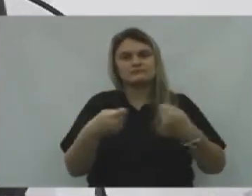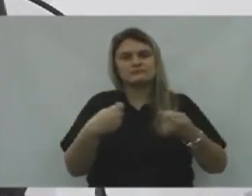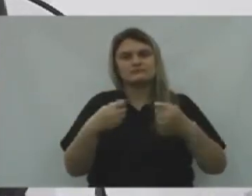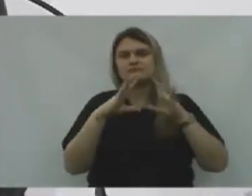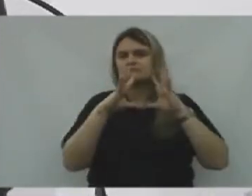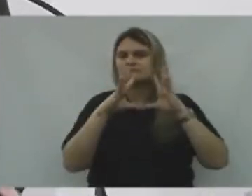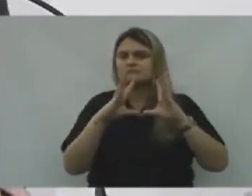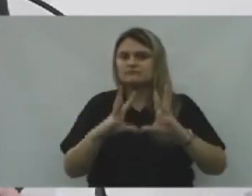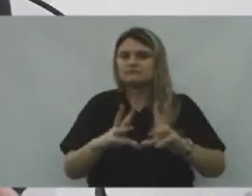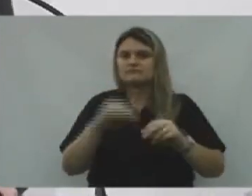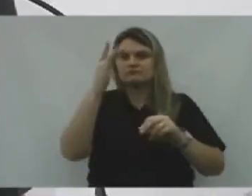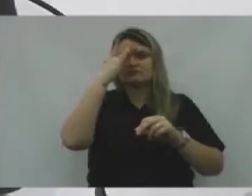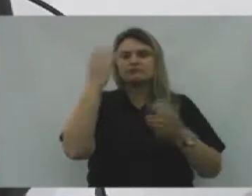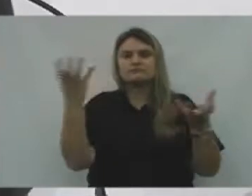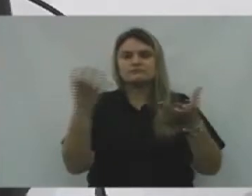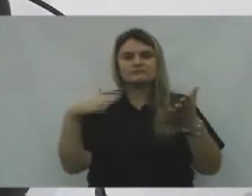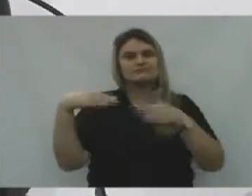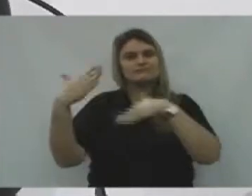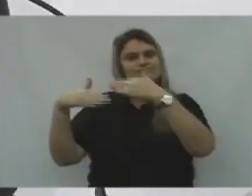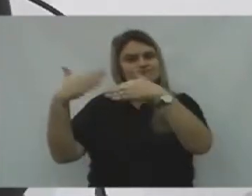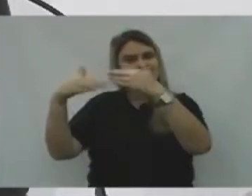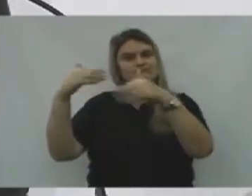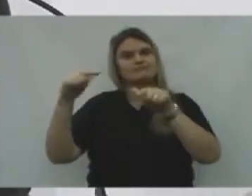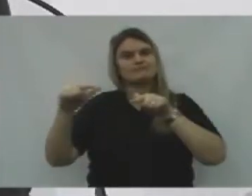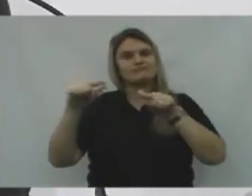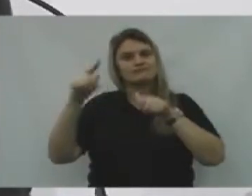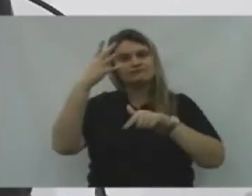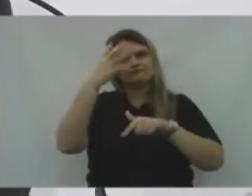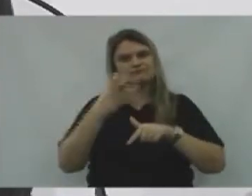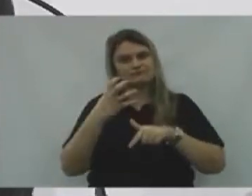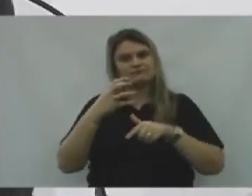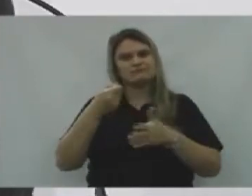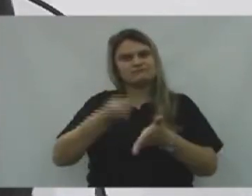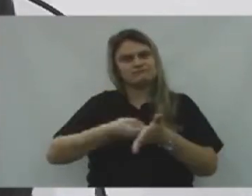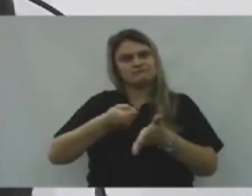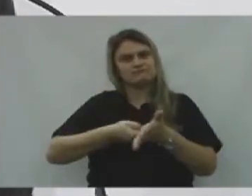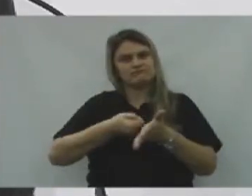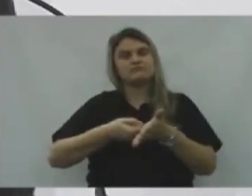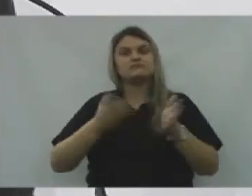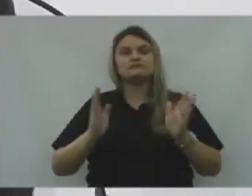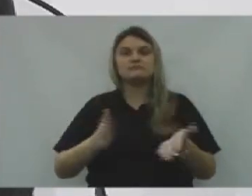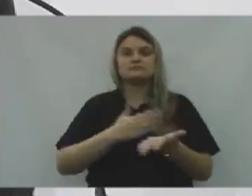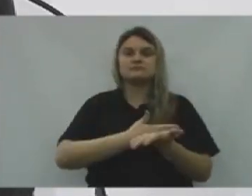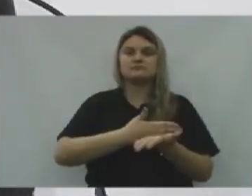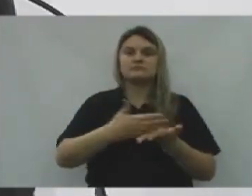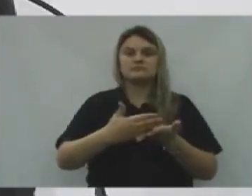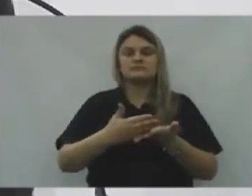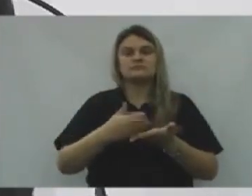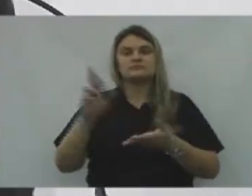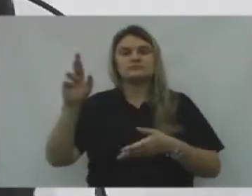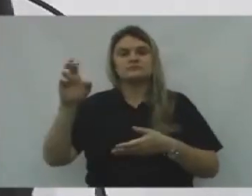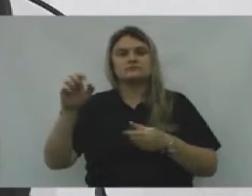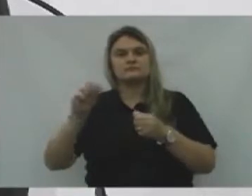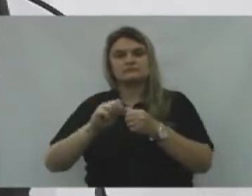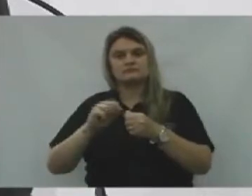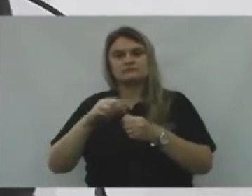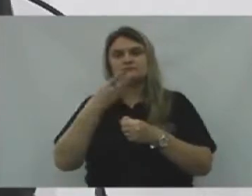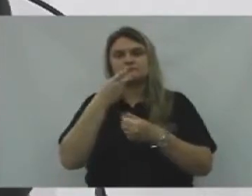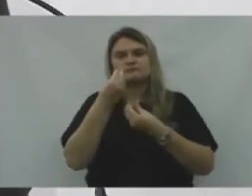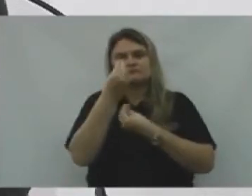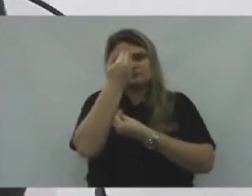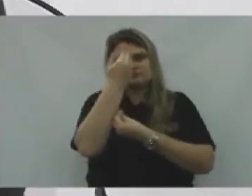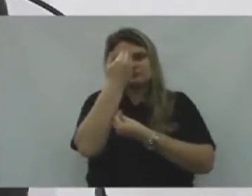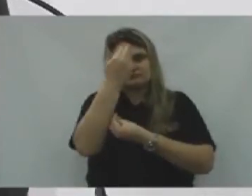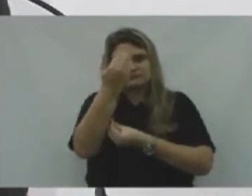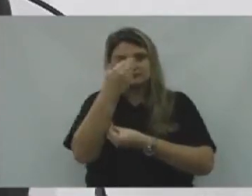Para todo mundo. Todo mundo quer crescer, Trabalhar sério, Trabalhar duro. Então, se inicia hoje, Um refis, Um refis que eu agradeço,